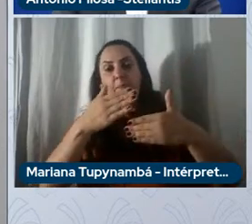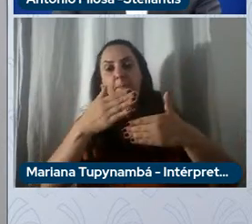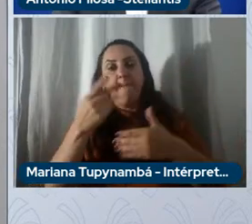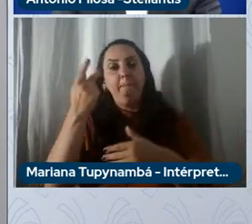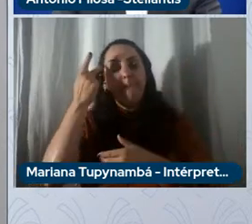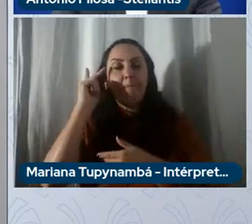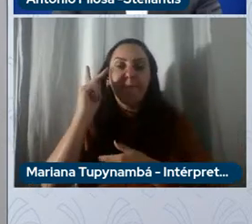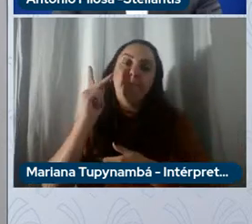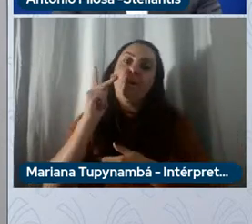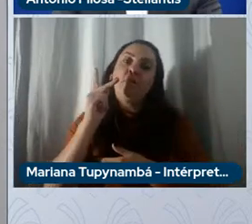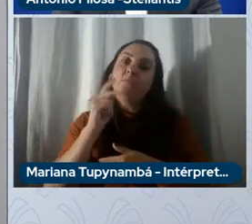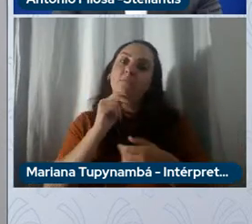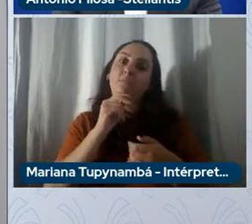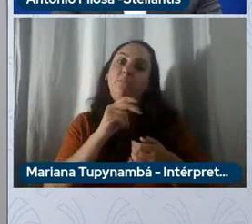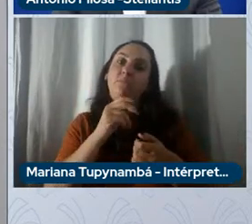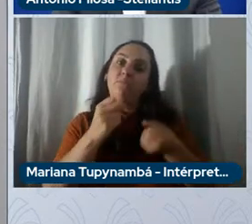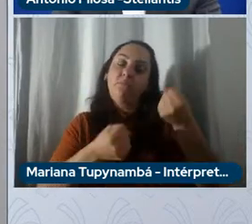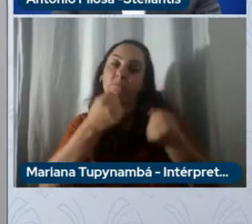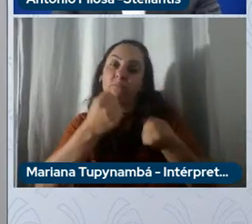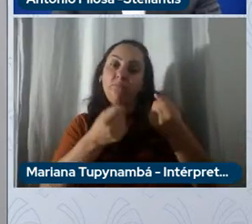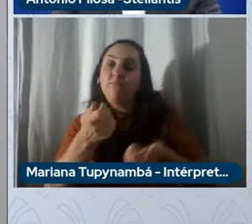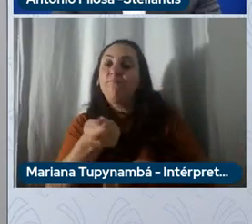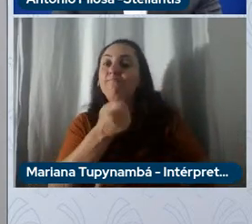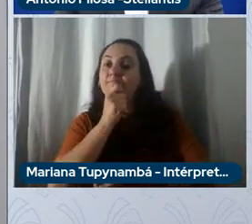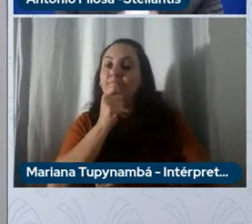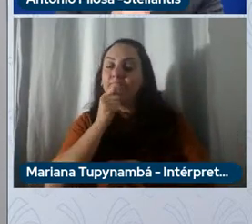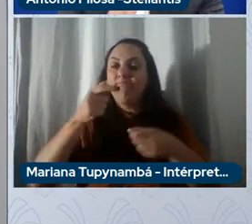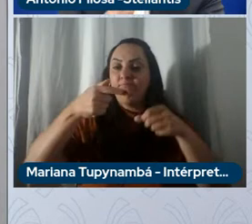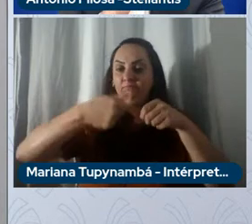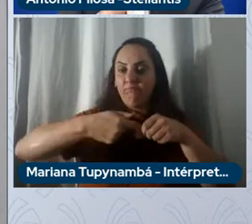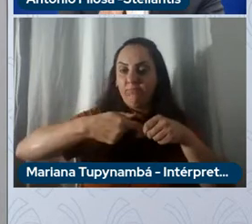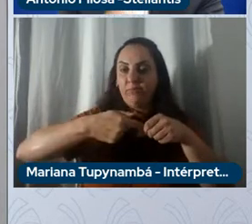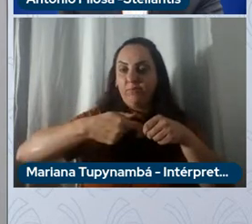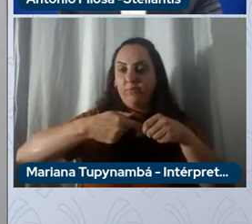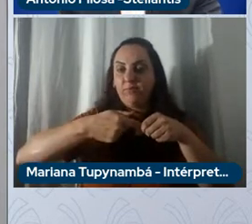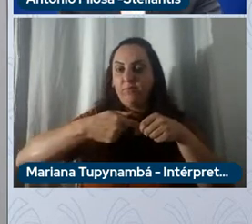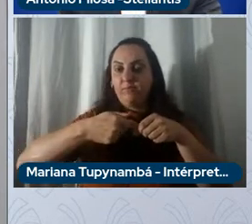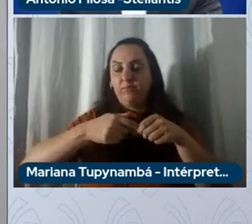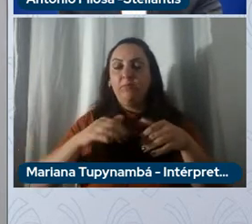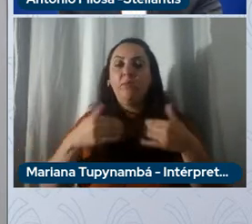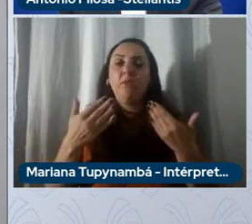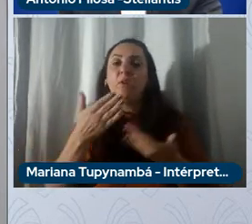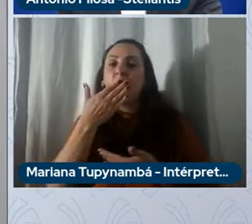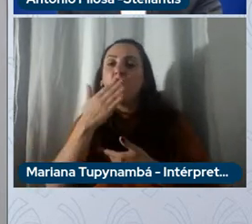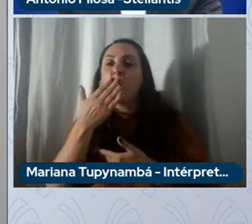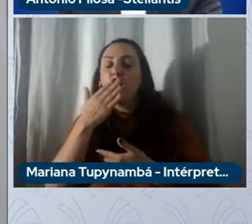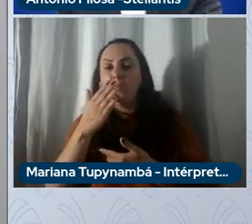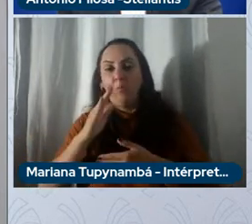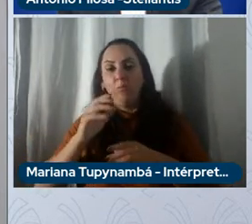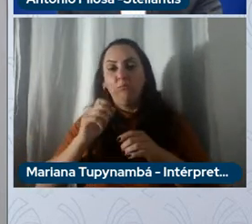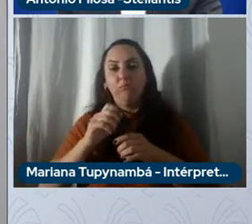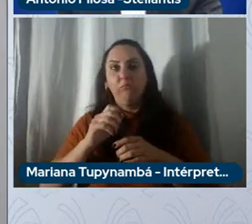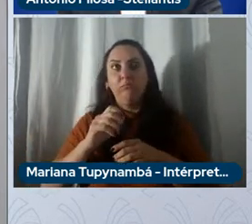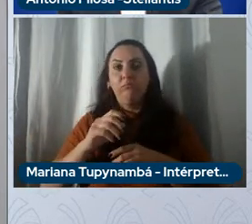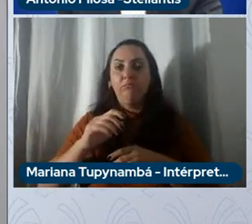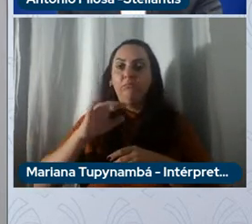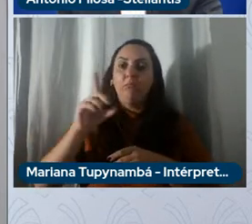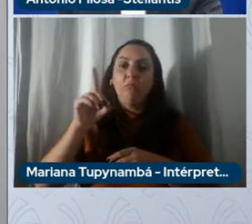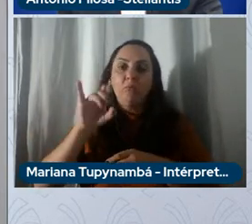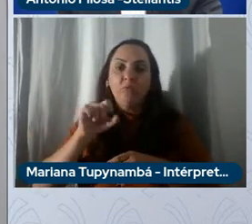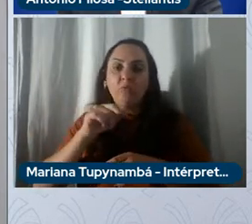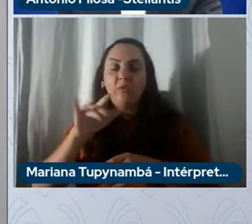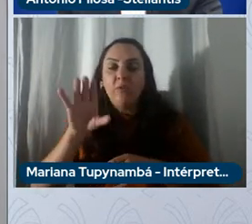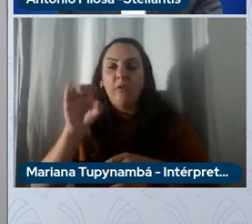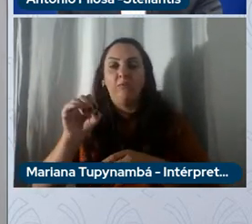à produção e nessa mesma linha aí qual que o maior desafio de inovar hoje no mercado